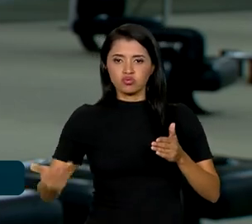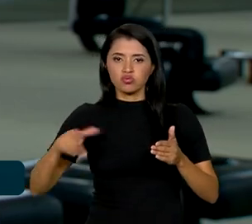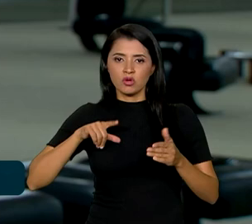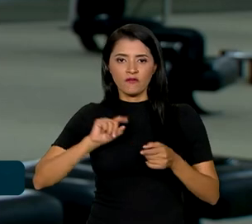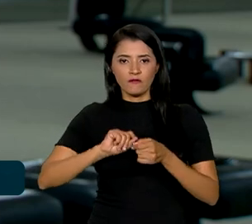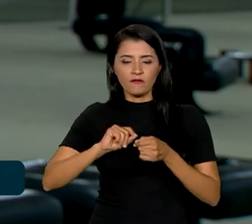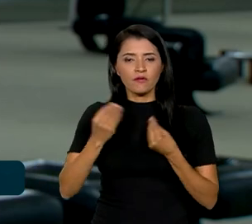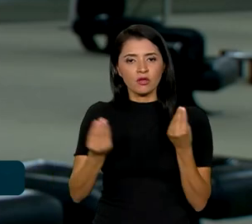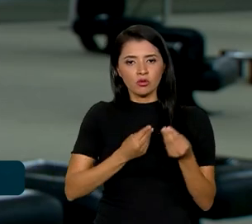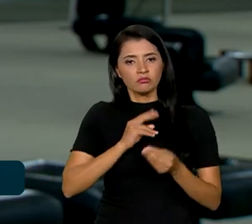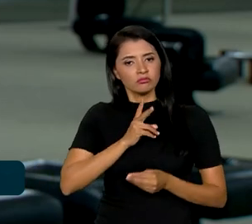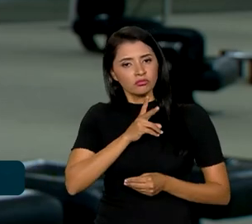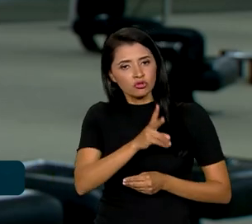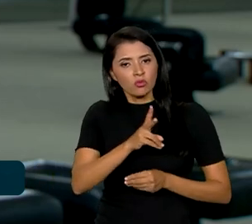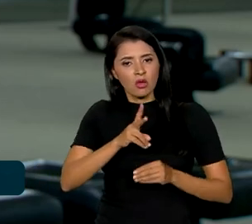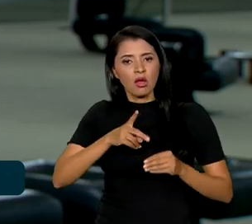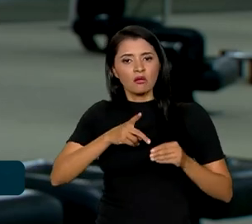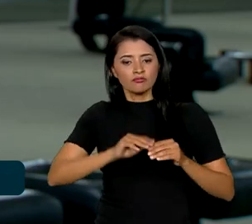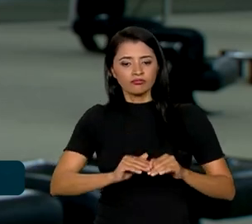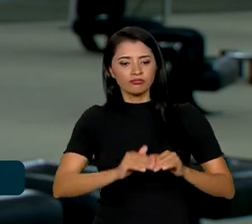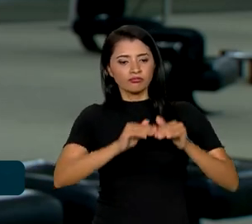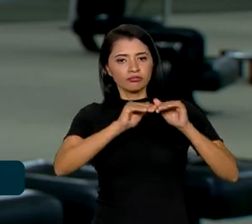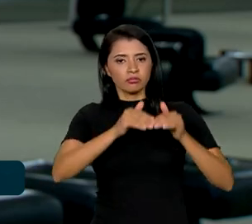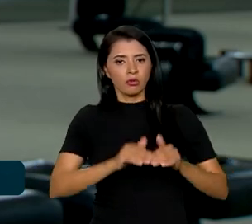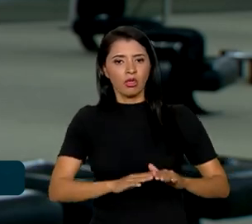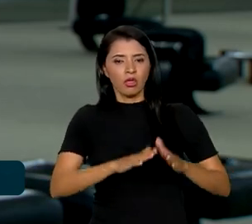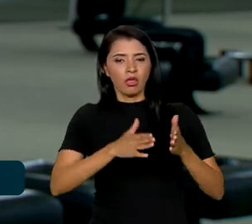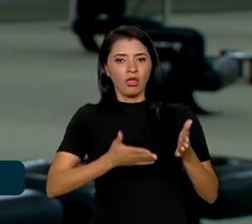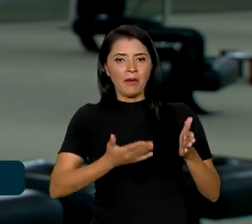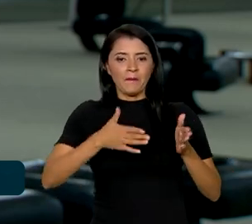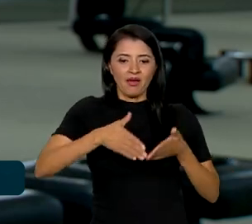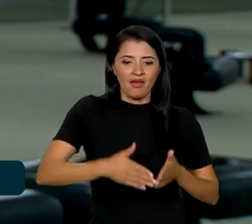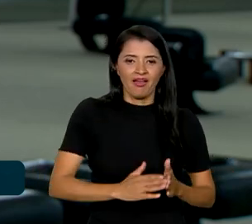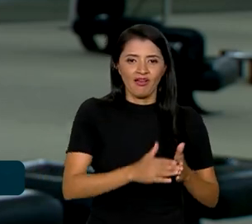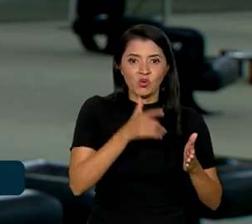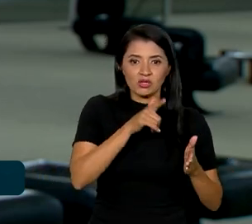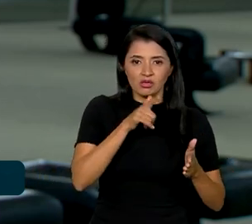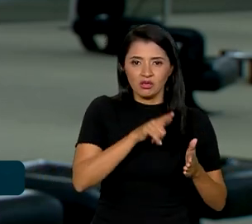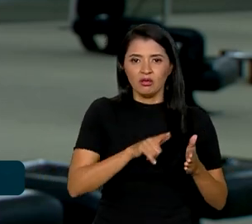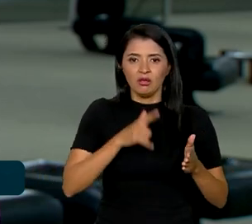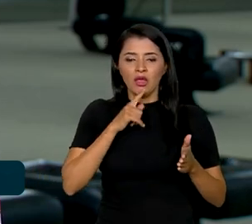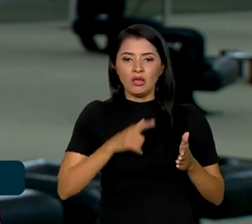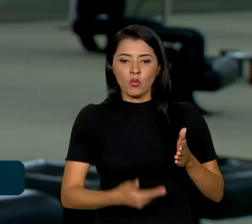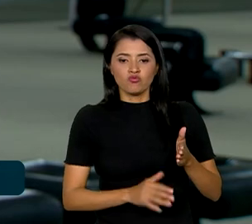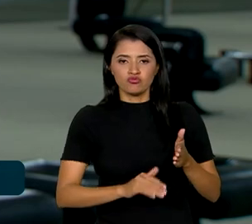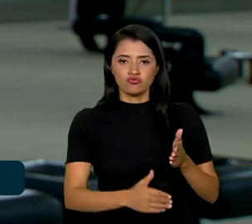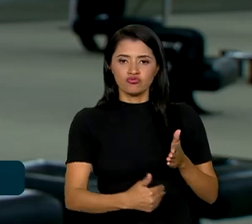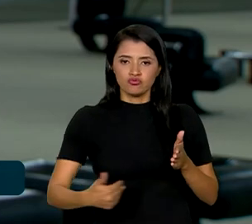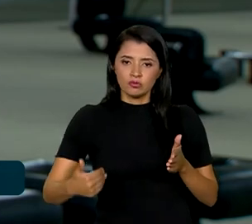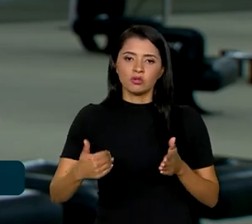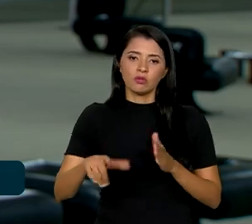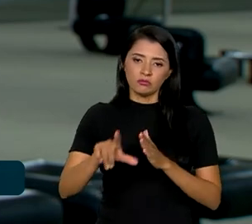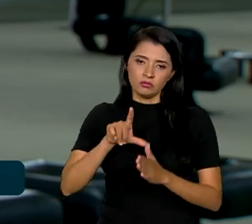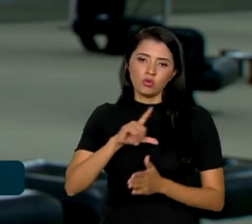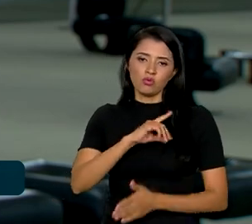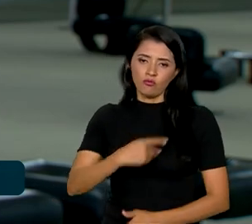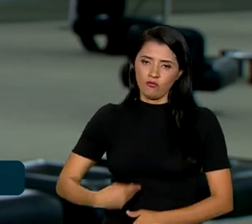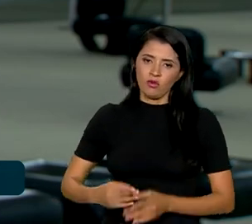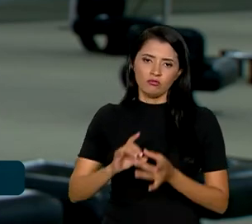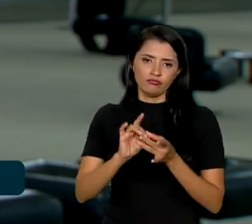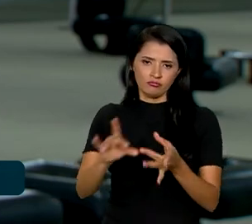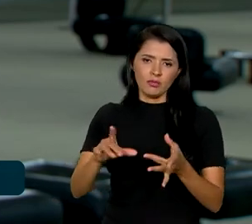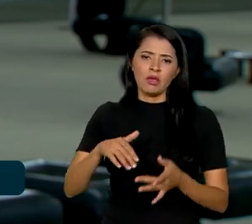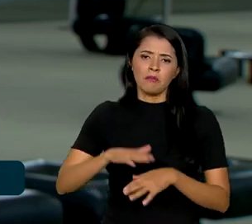realizado para manter a profundidade dos canais de navegação. Inicialmente, o governo federal vai disponibilizar mais de